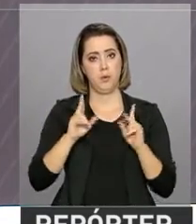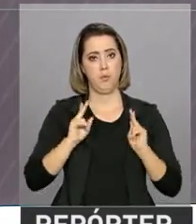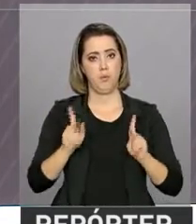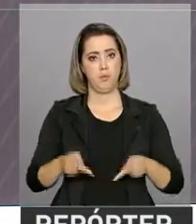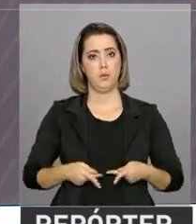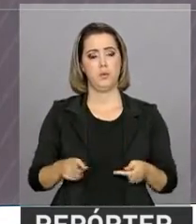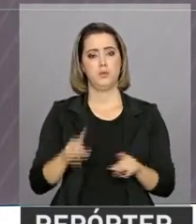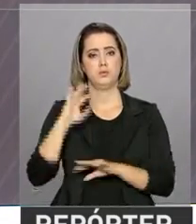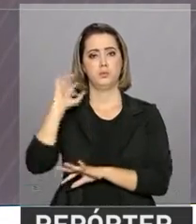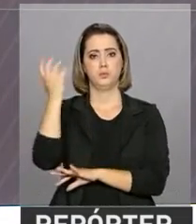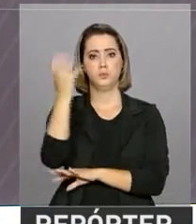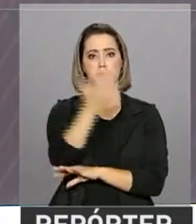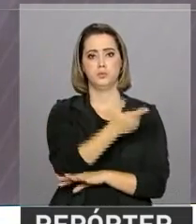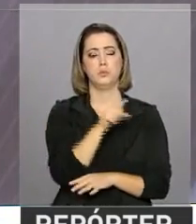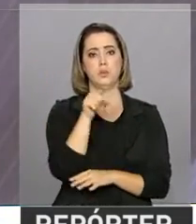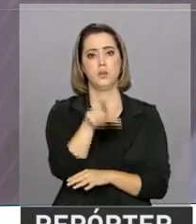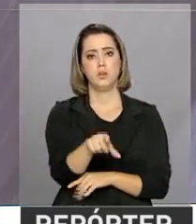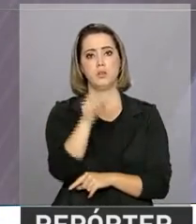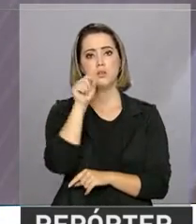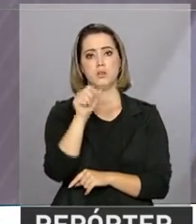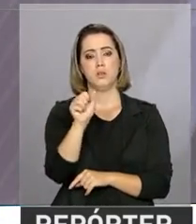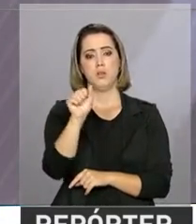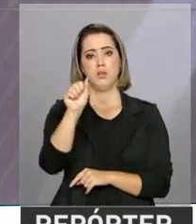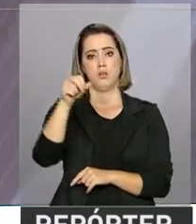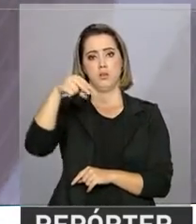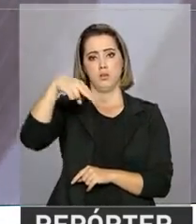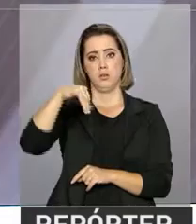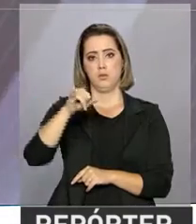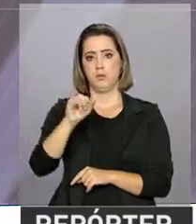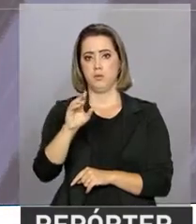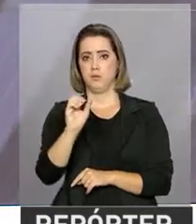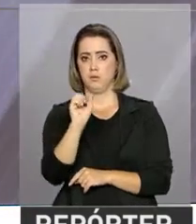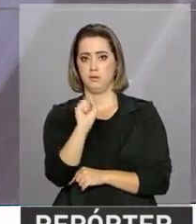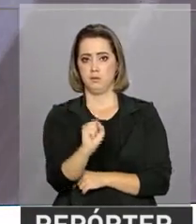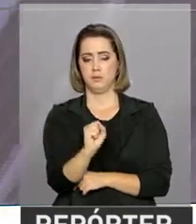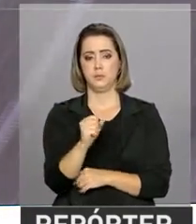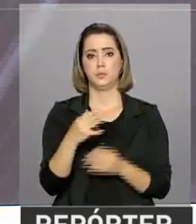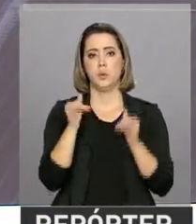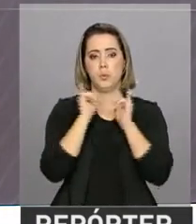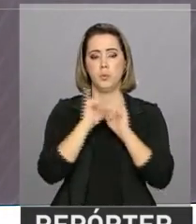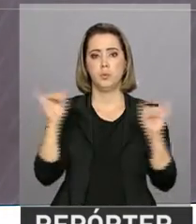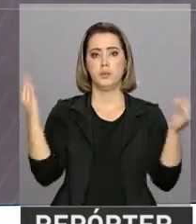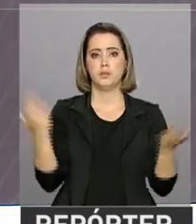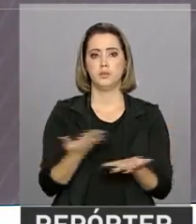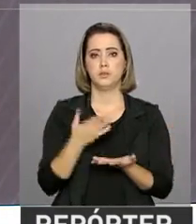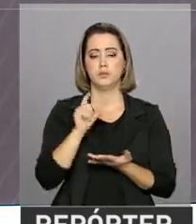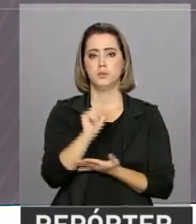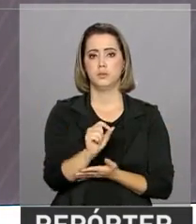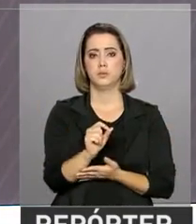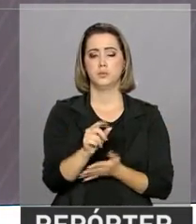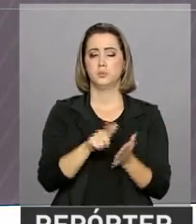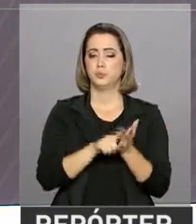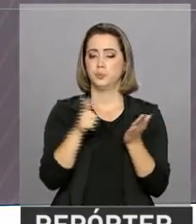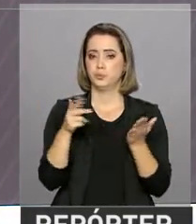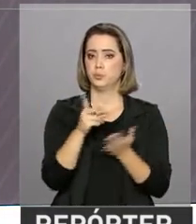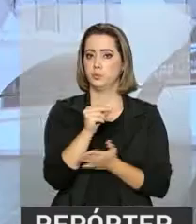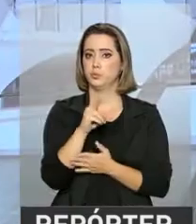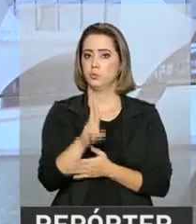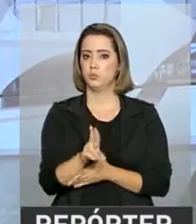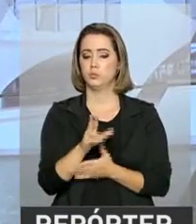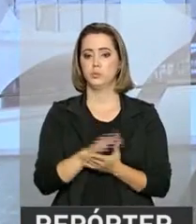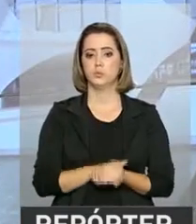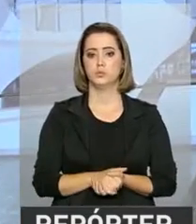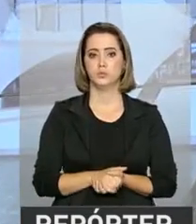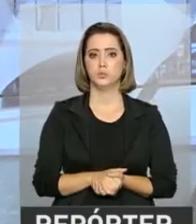humana e ao meio ambiente. A decisão da Agência de Vigilância Sanitária foi publicada hoje no Diário Oficial da União.